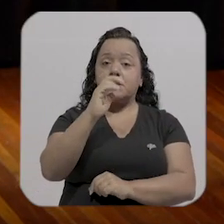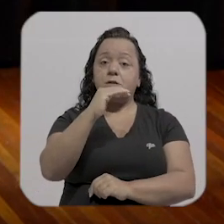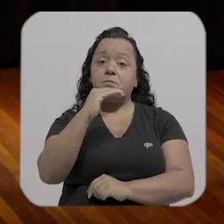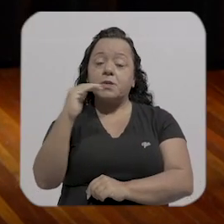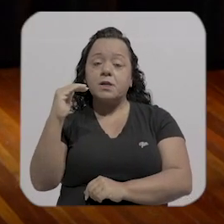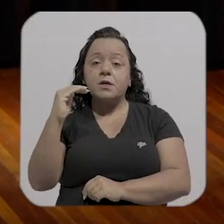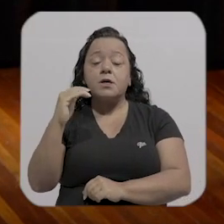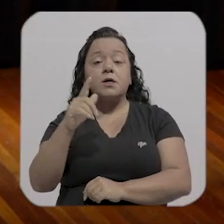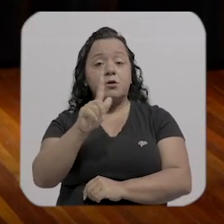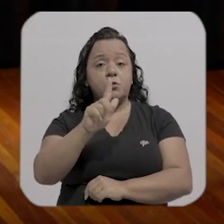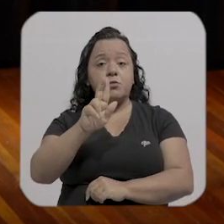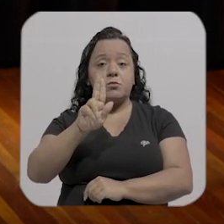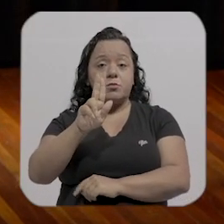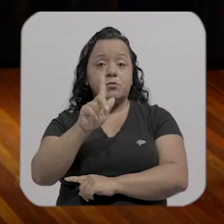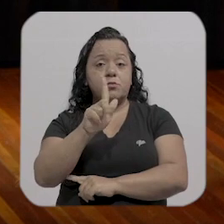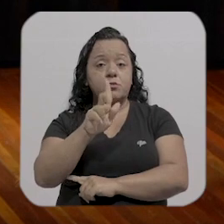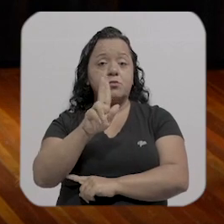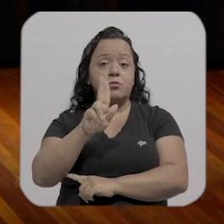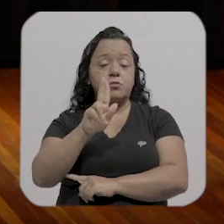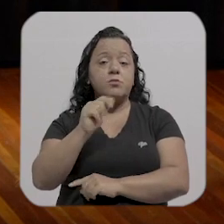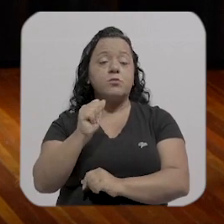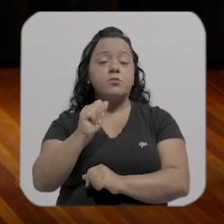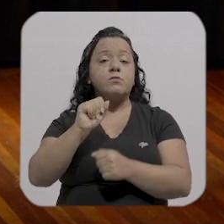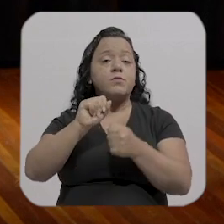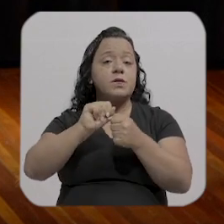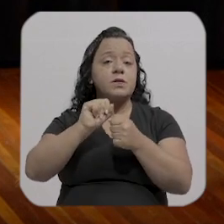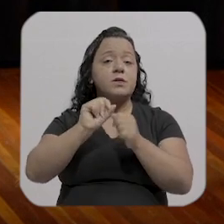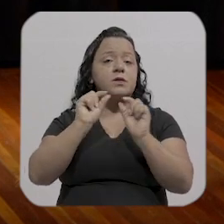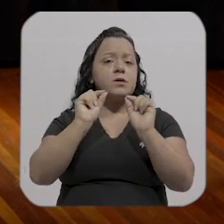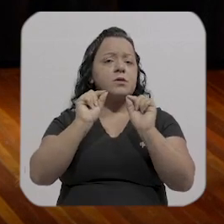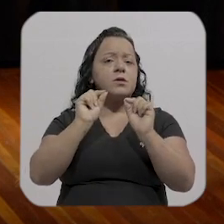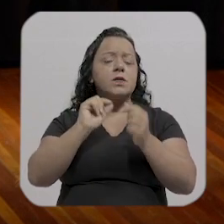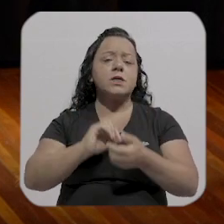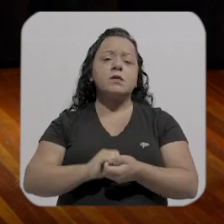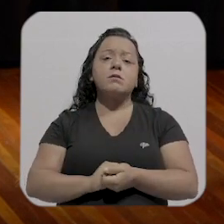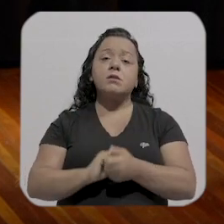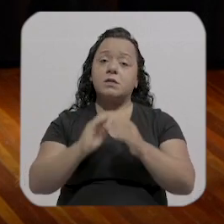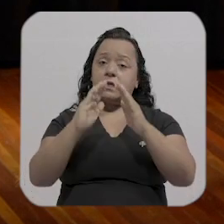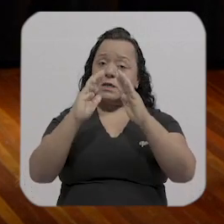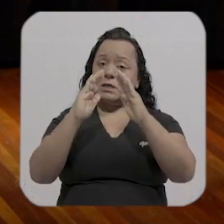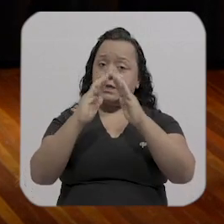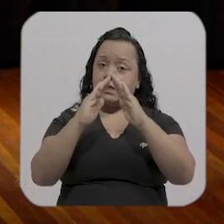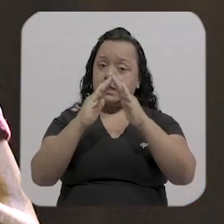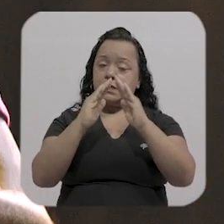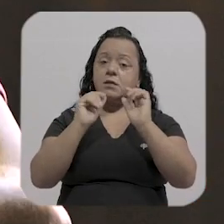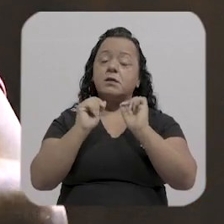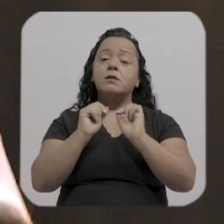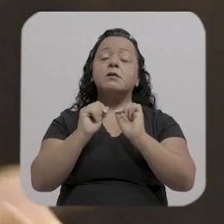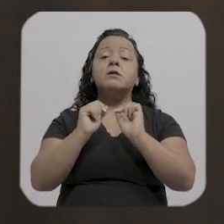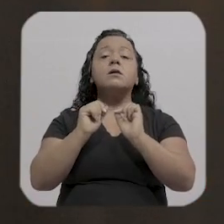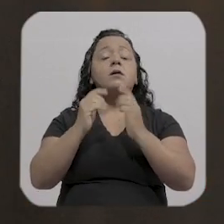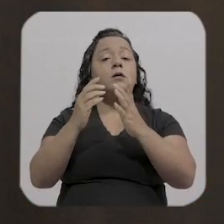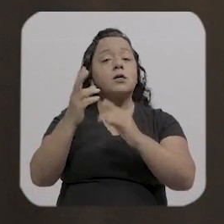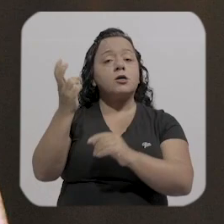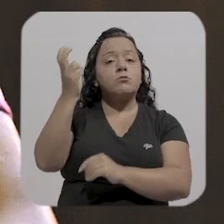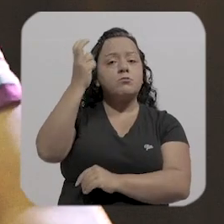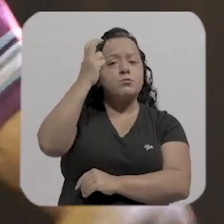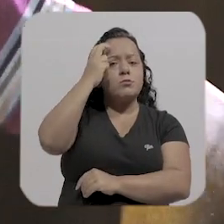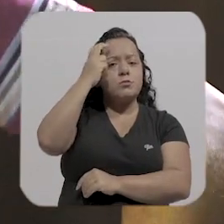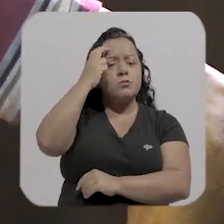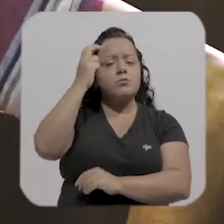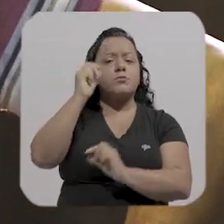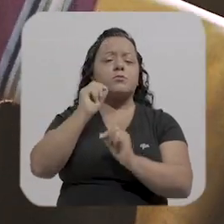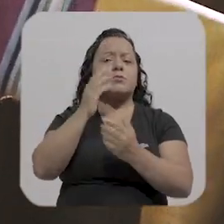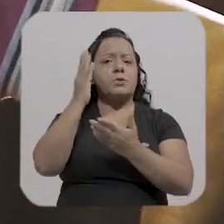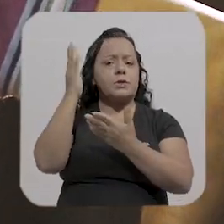na Casa de Cultura Ivan Marrocos e e aí eu eu ia pra